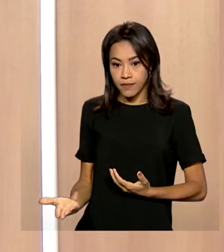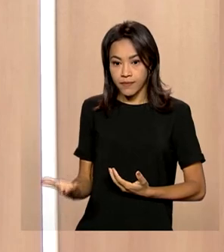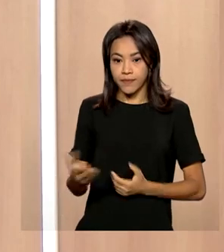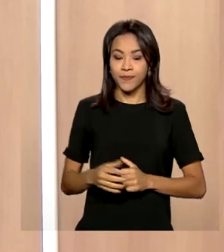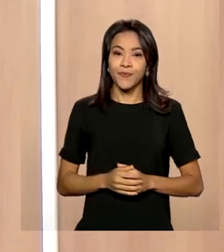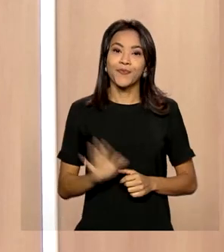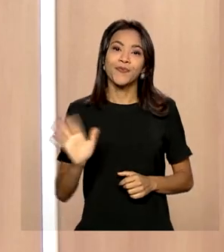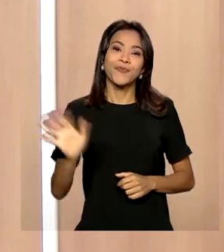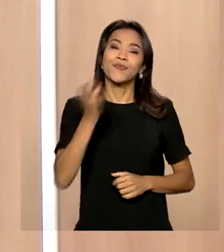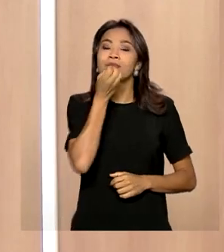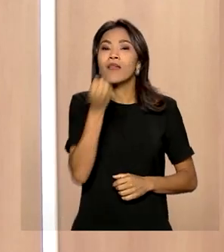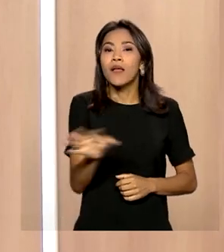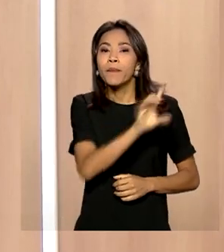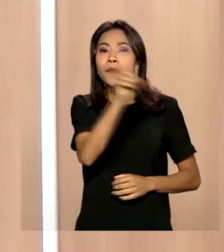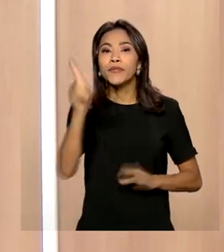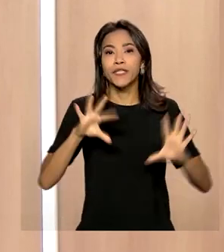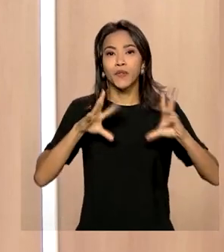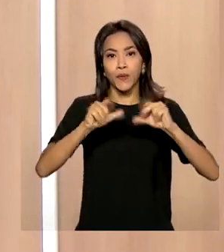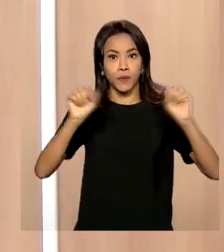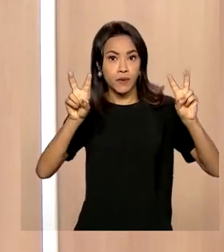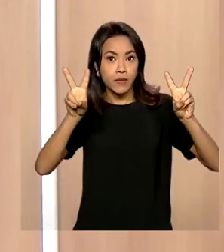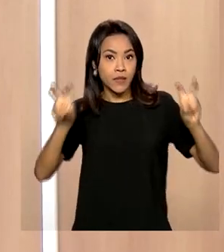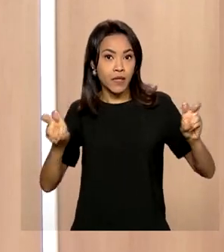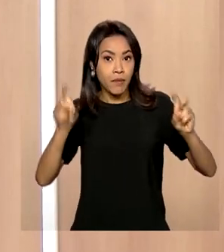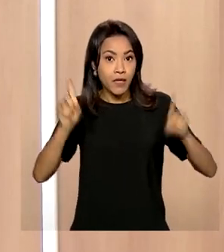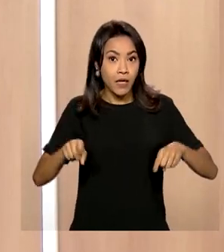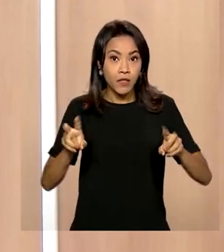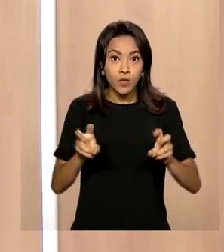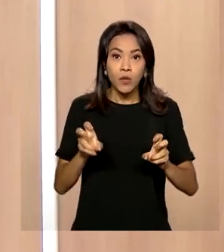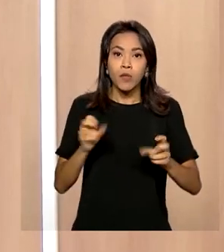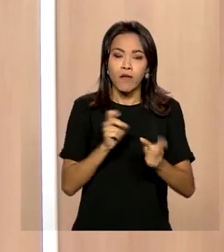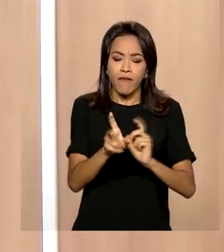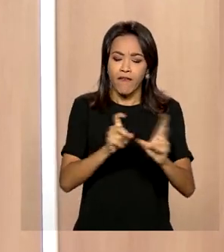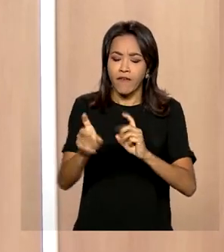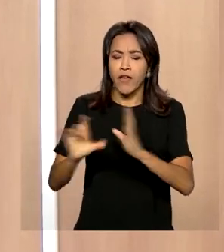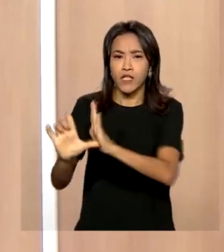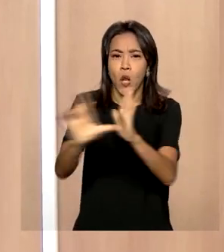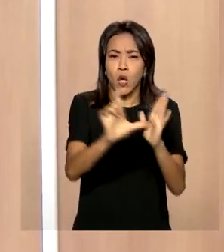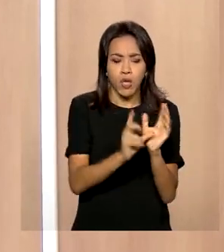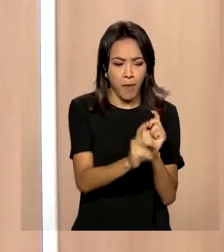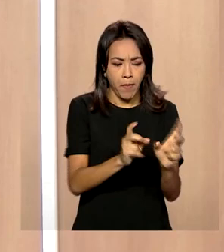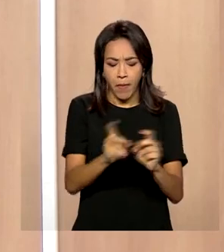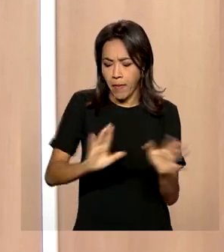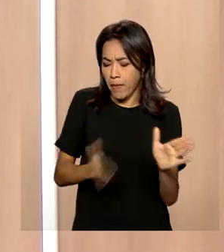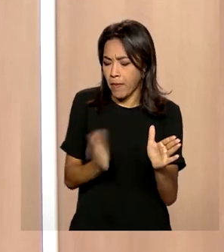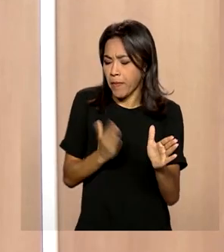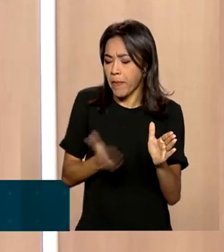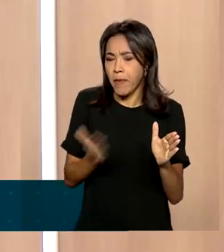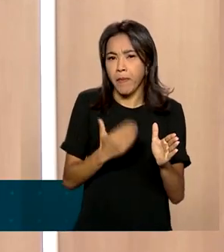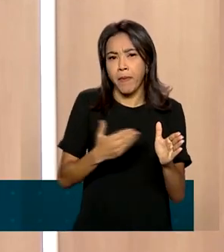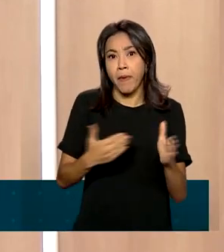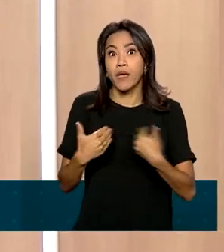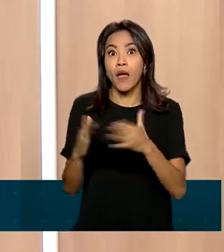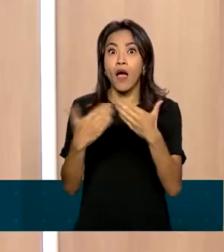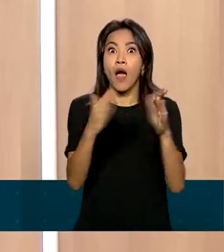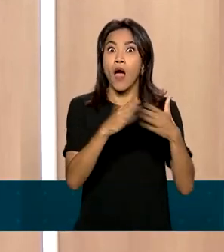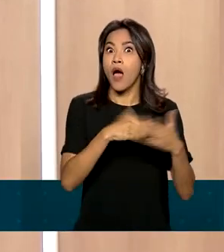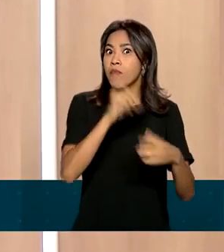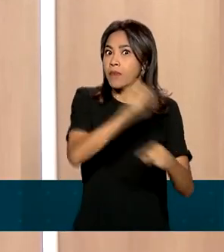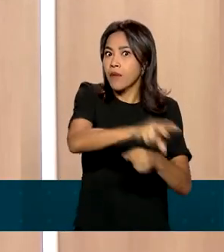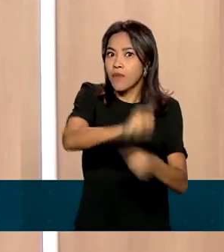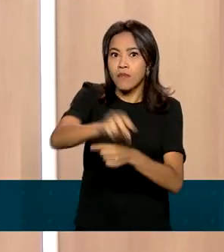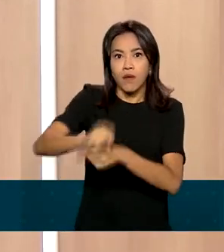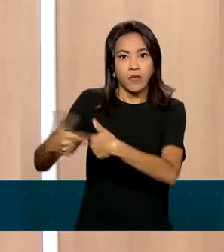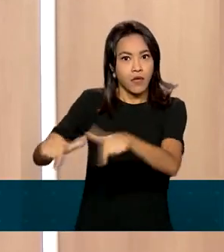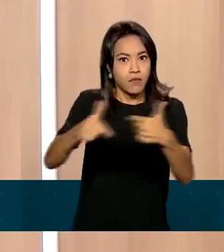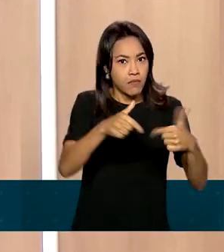Bom dia, bom dia a todos. O nosso tema de hoje é o comércio varejista, segmento importantíssimo que gera muitos empregos no Brasil, um dos segmentos que mais gera